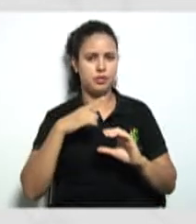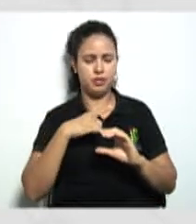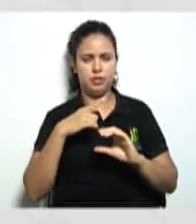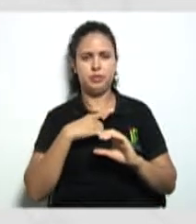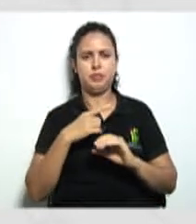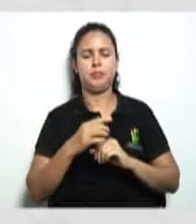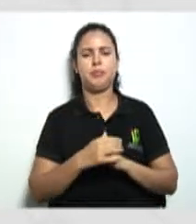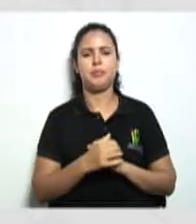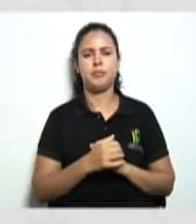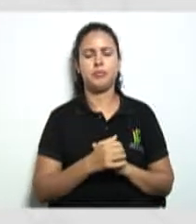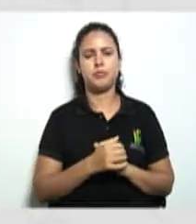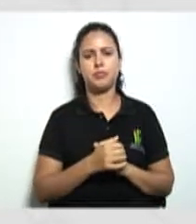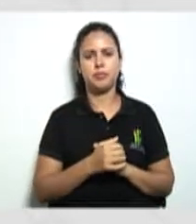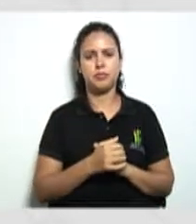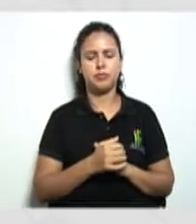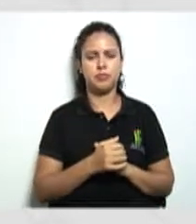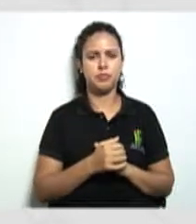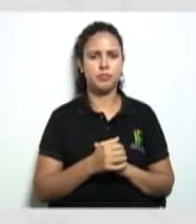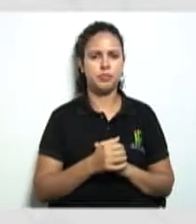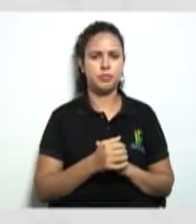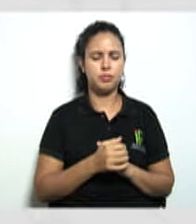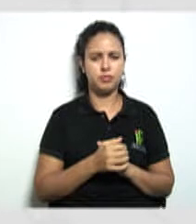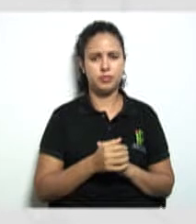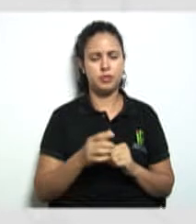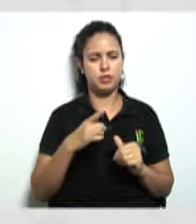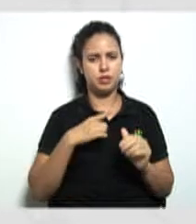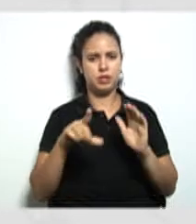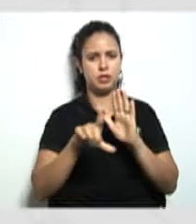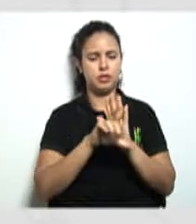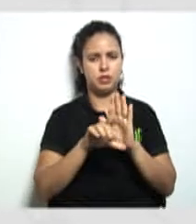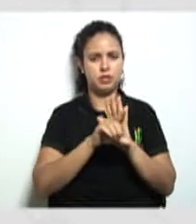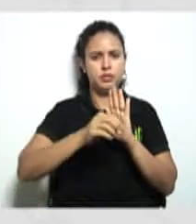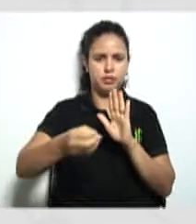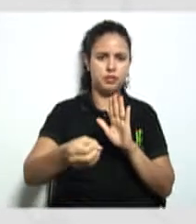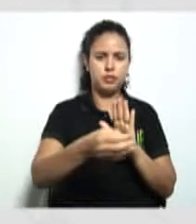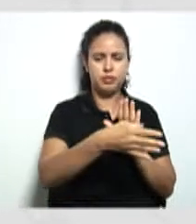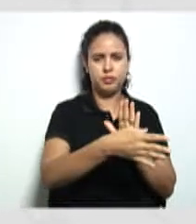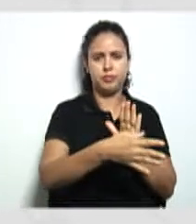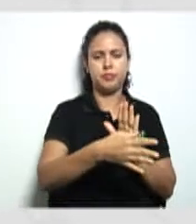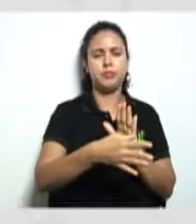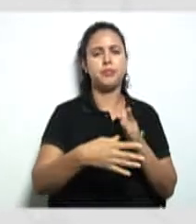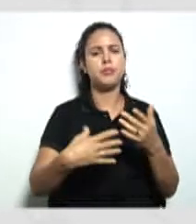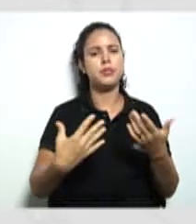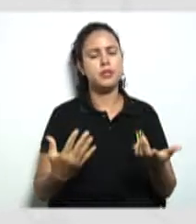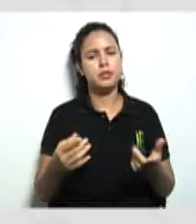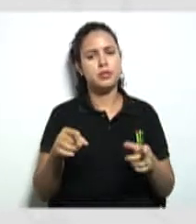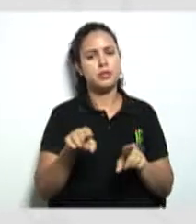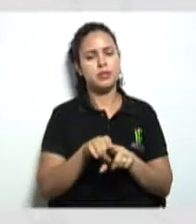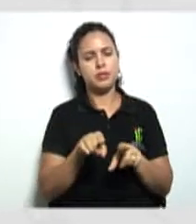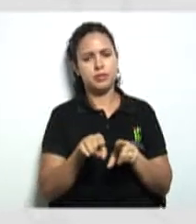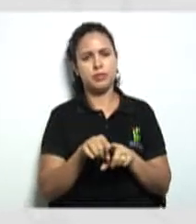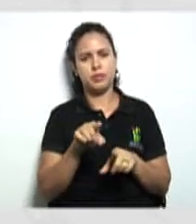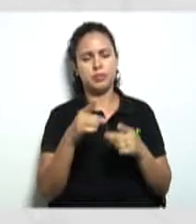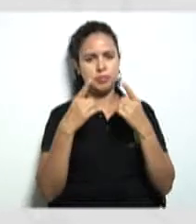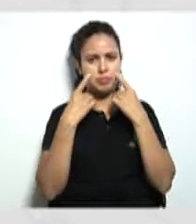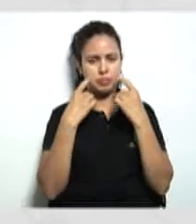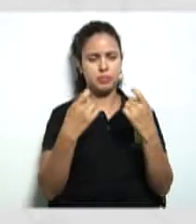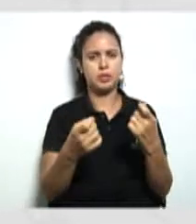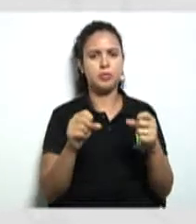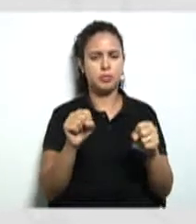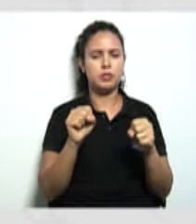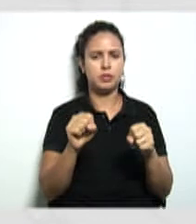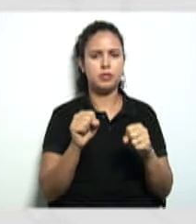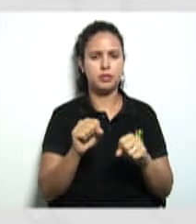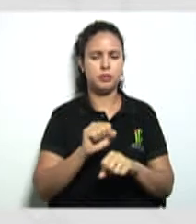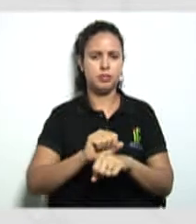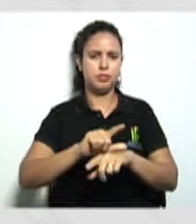coordenação o arquivo que tem essa lei atualizada e caso vocês também tenham interesse pode entrar lá no